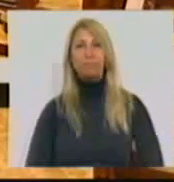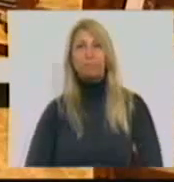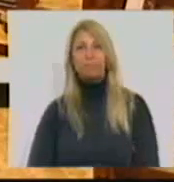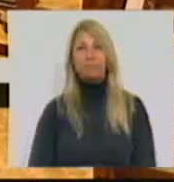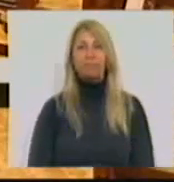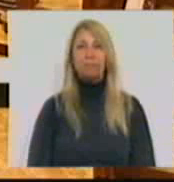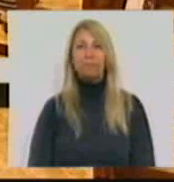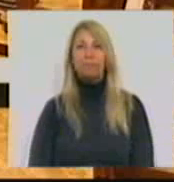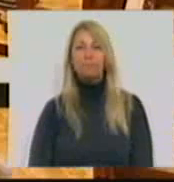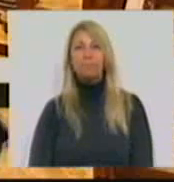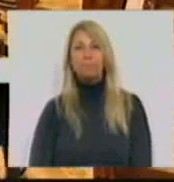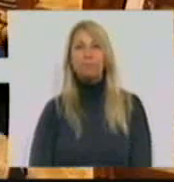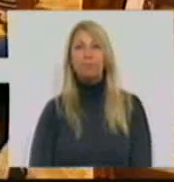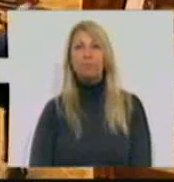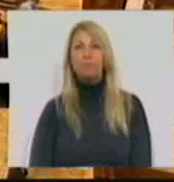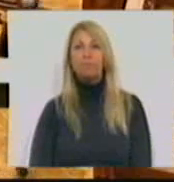Abertura